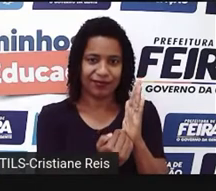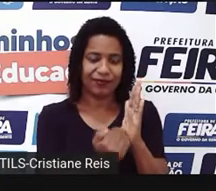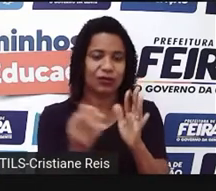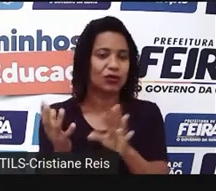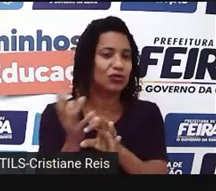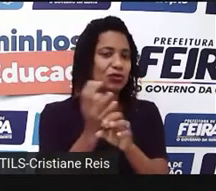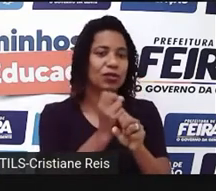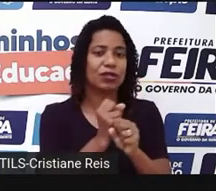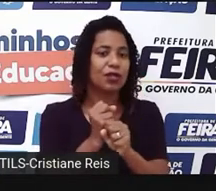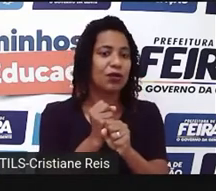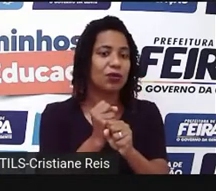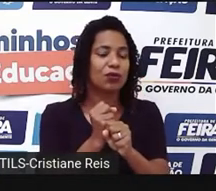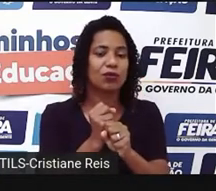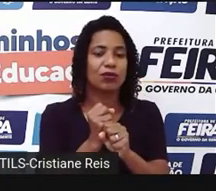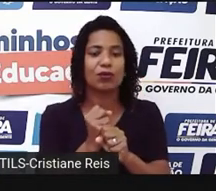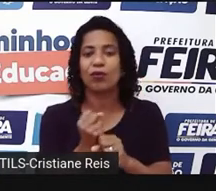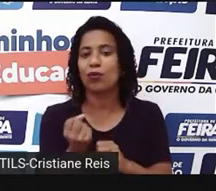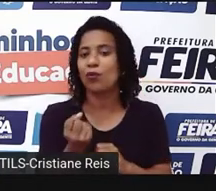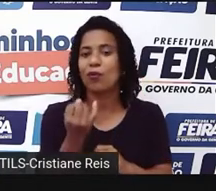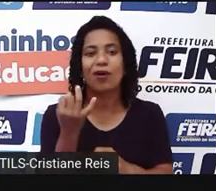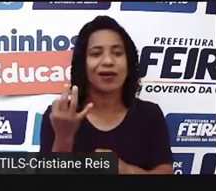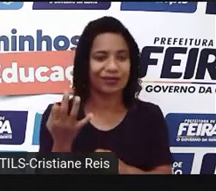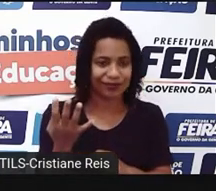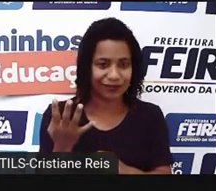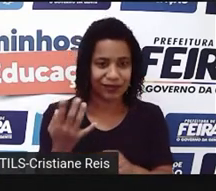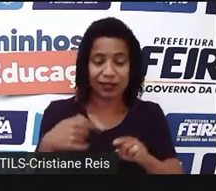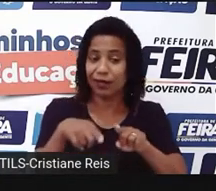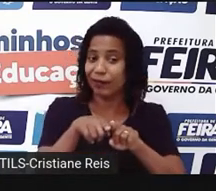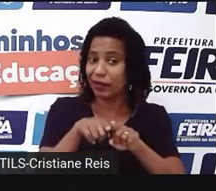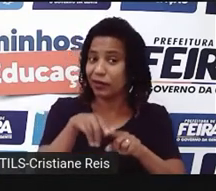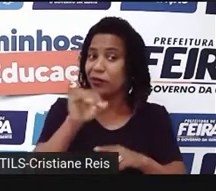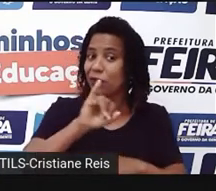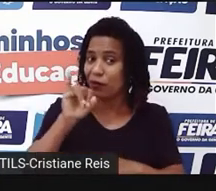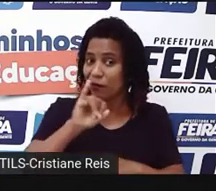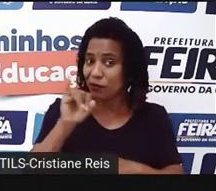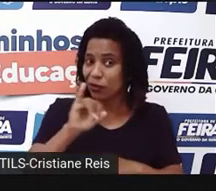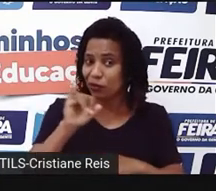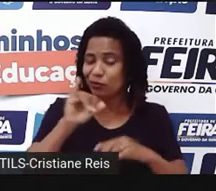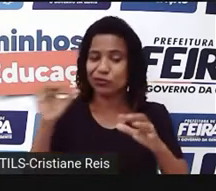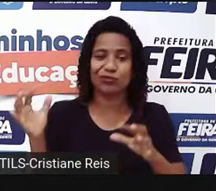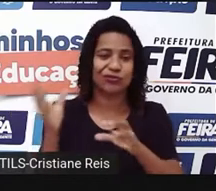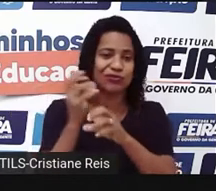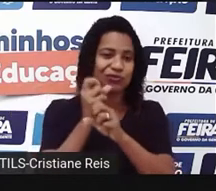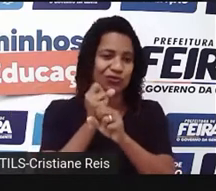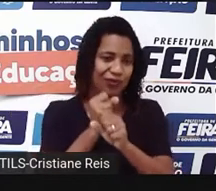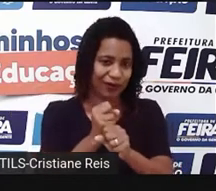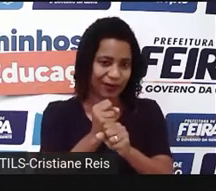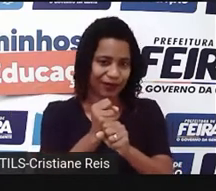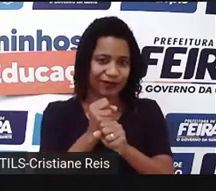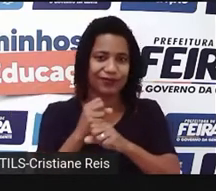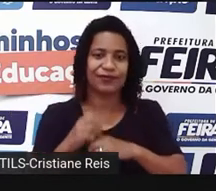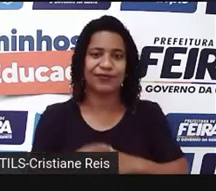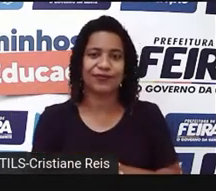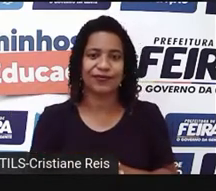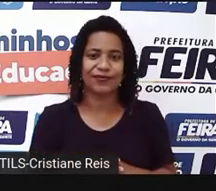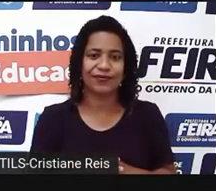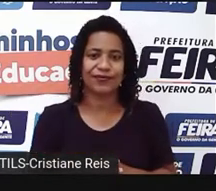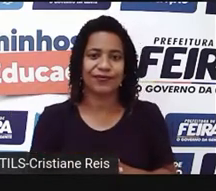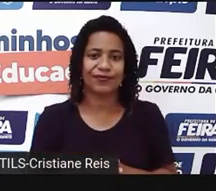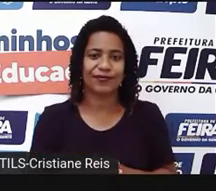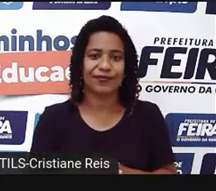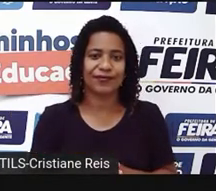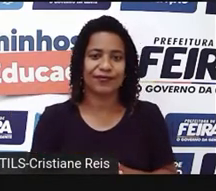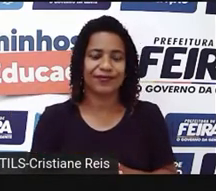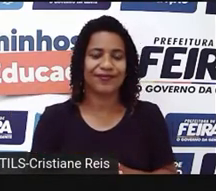total da nota, incluindo os impostos. Que no caso do GST, é Goods and